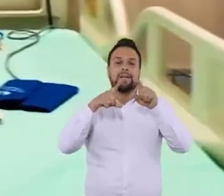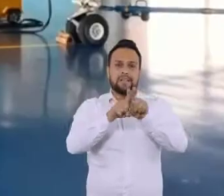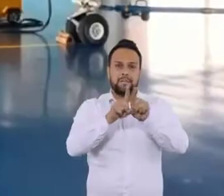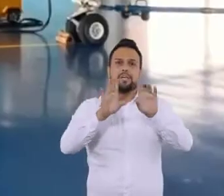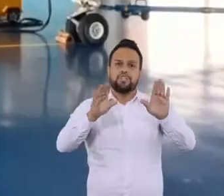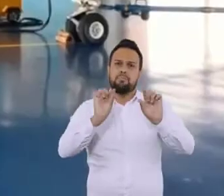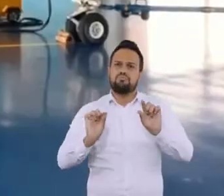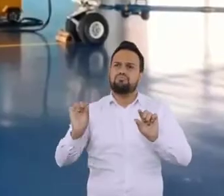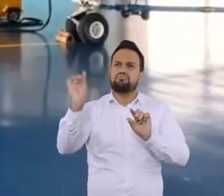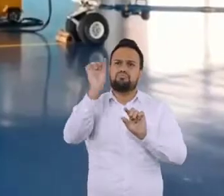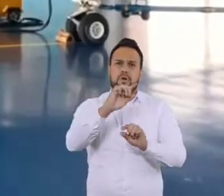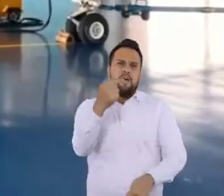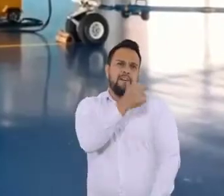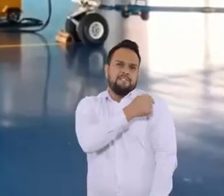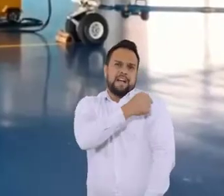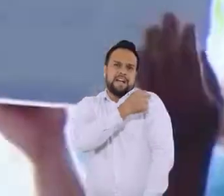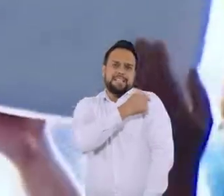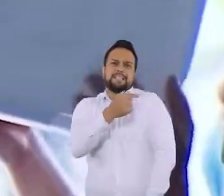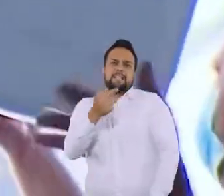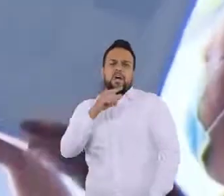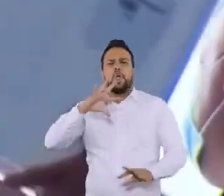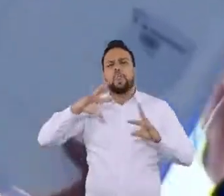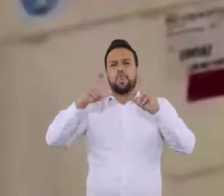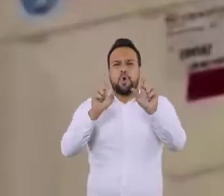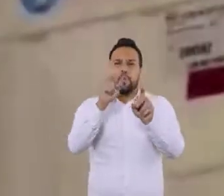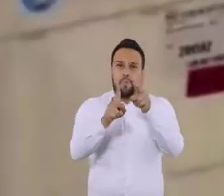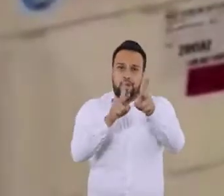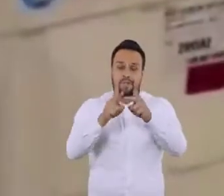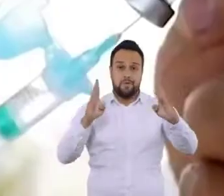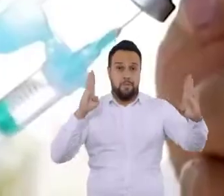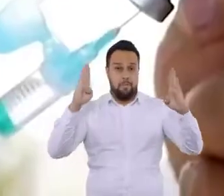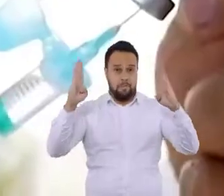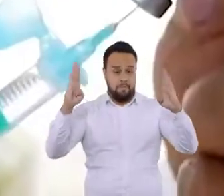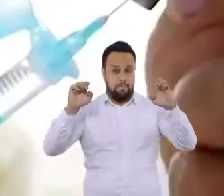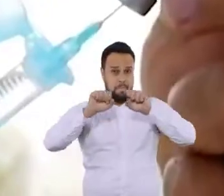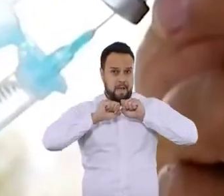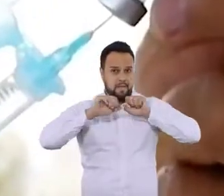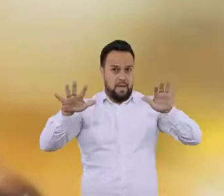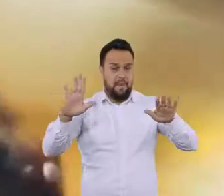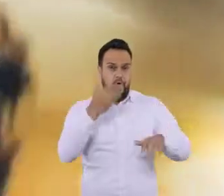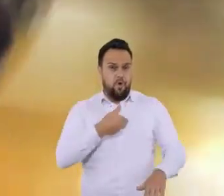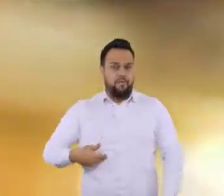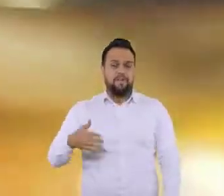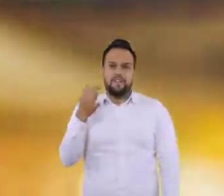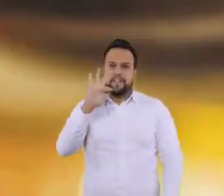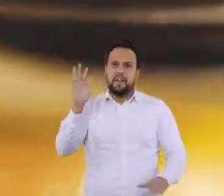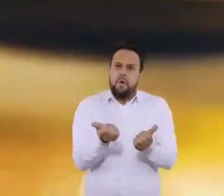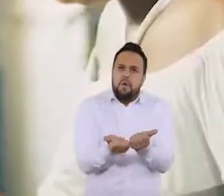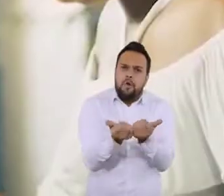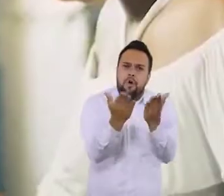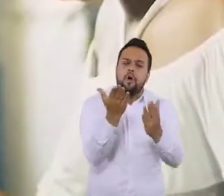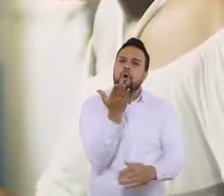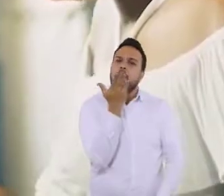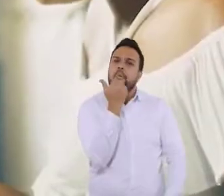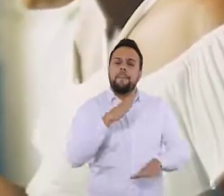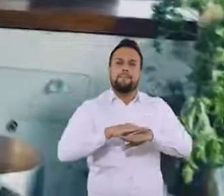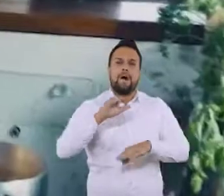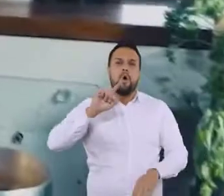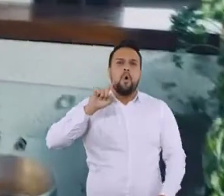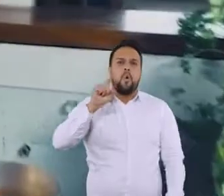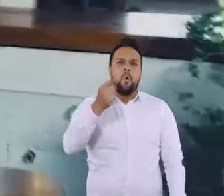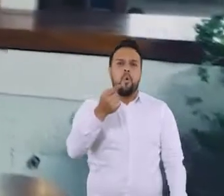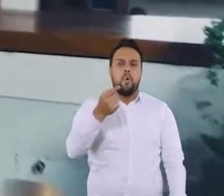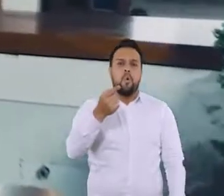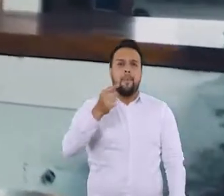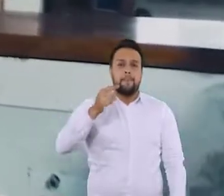alagoanos. E já disponibilizou vacinas suficientes para imunizar toda a população. Durante a pandemia, o governo federal